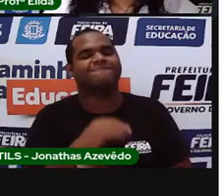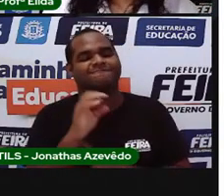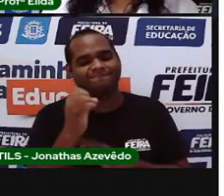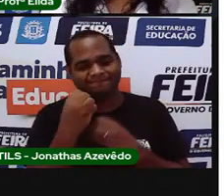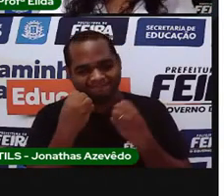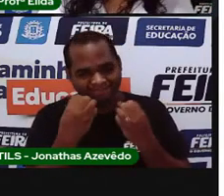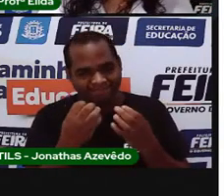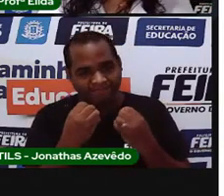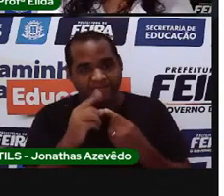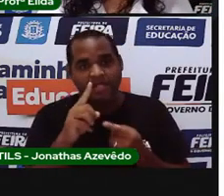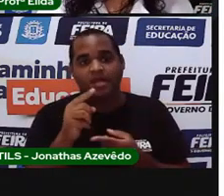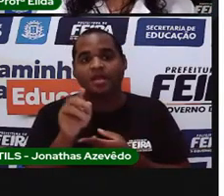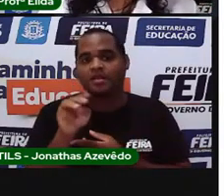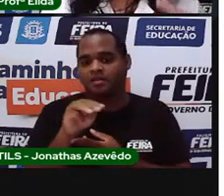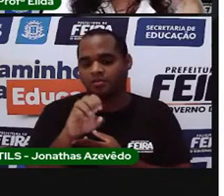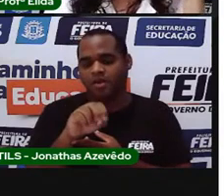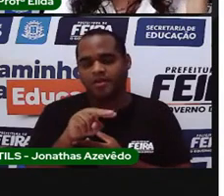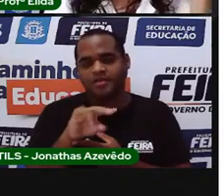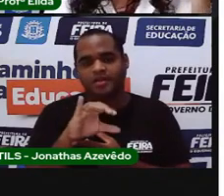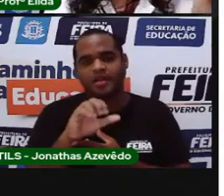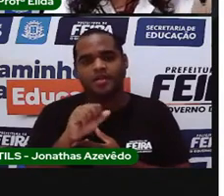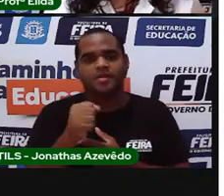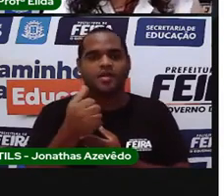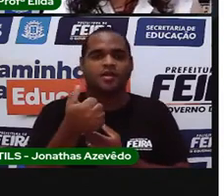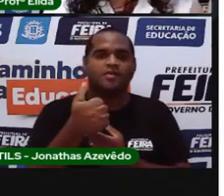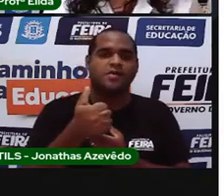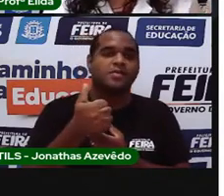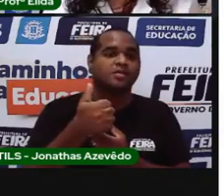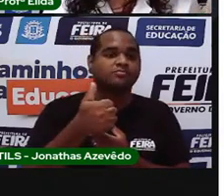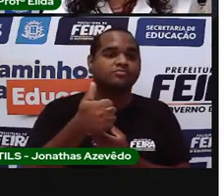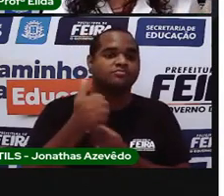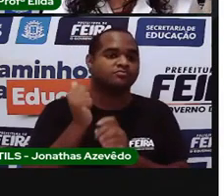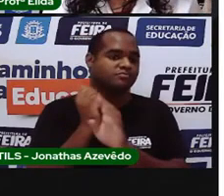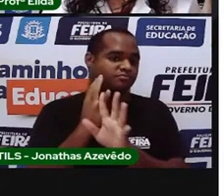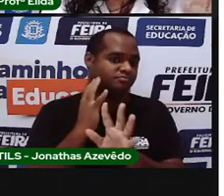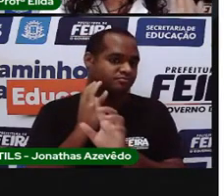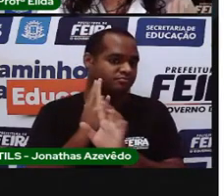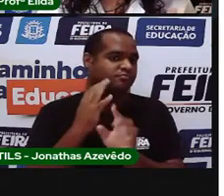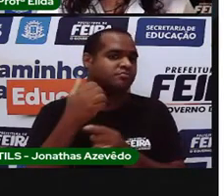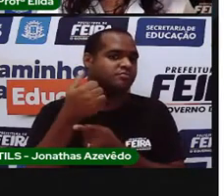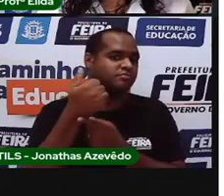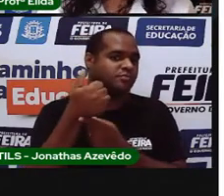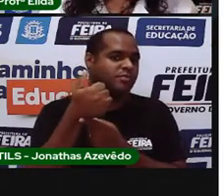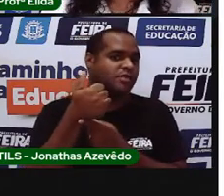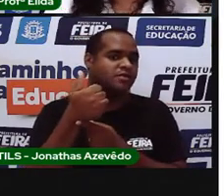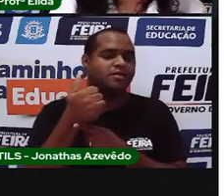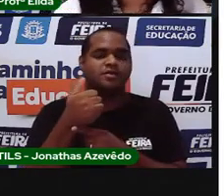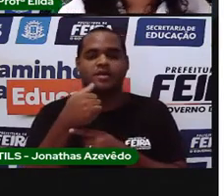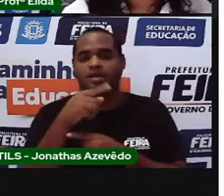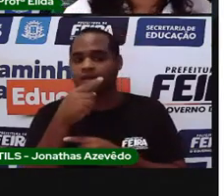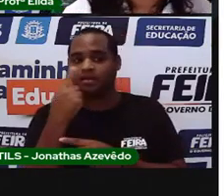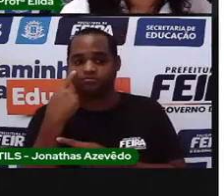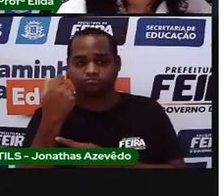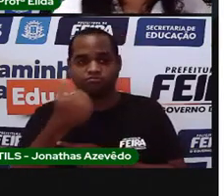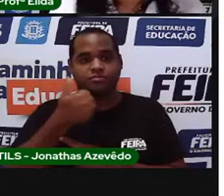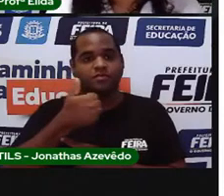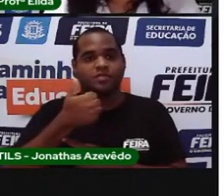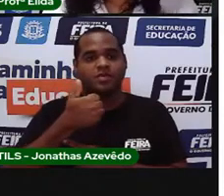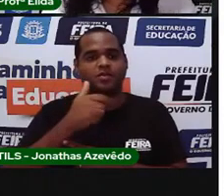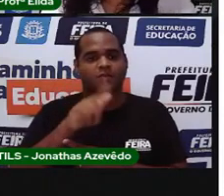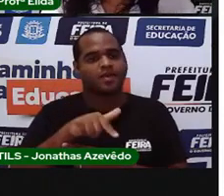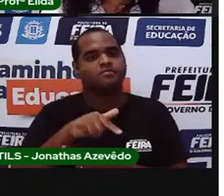Isso. A Mônica é a primeira da fila. Ela ocupa o primeiro